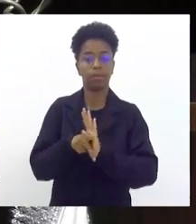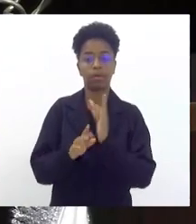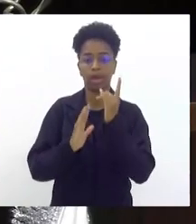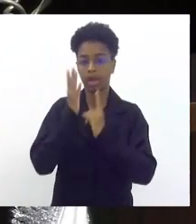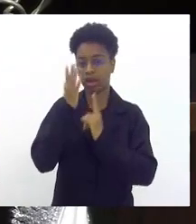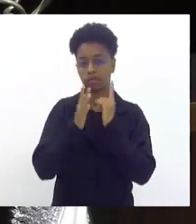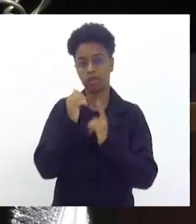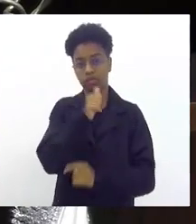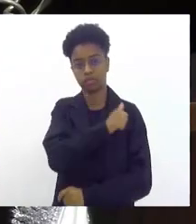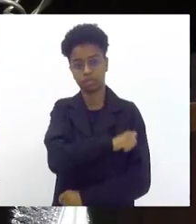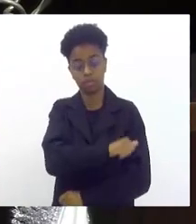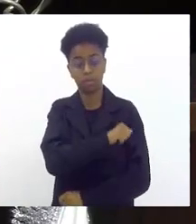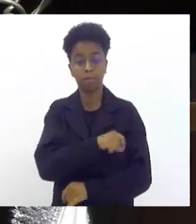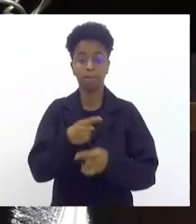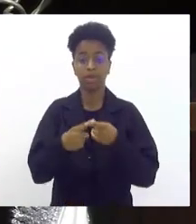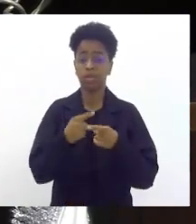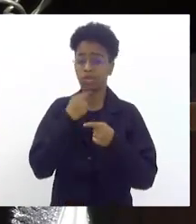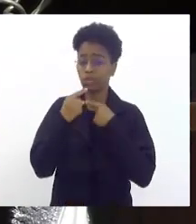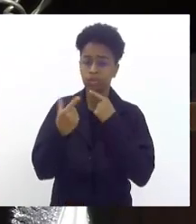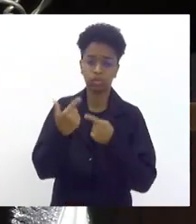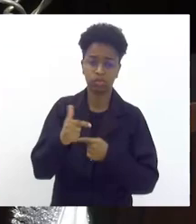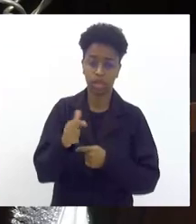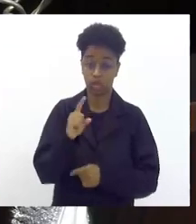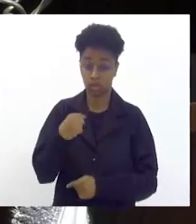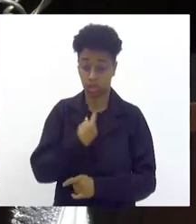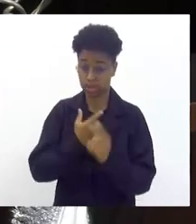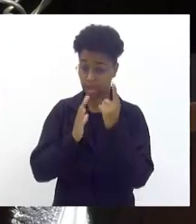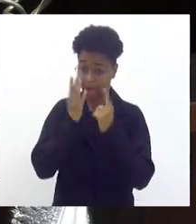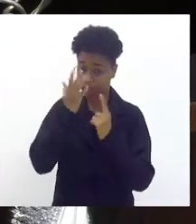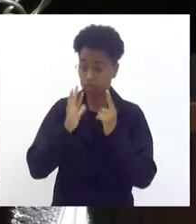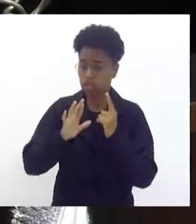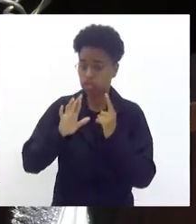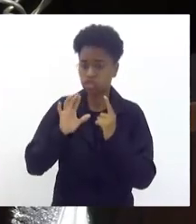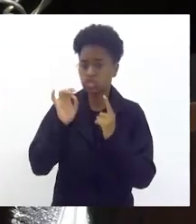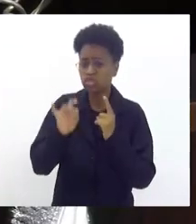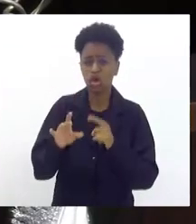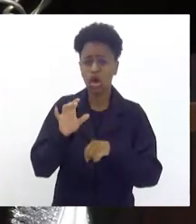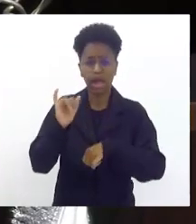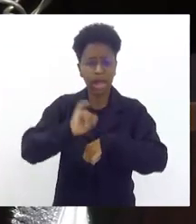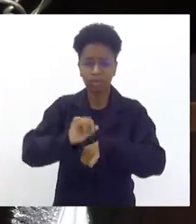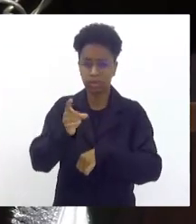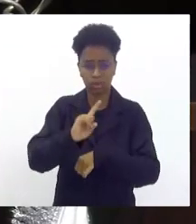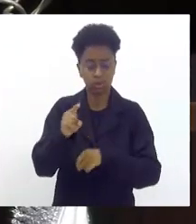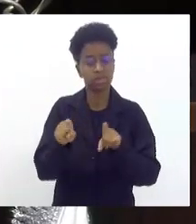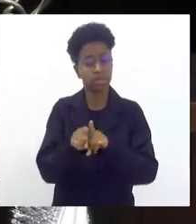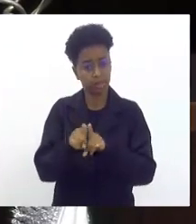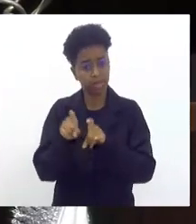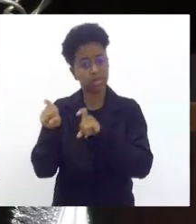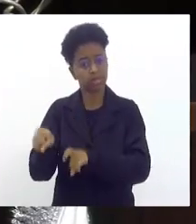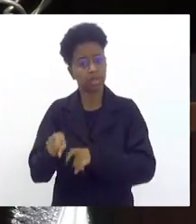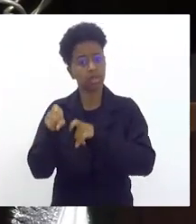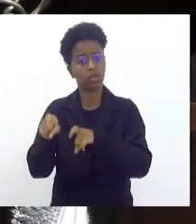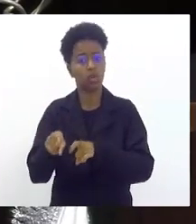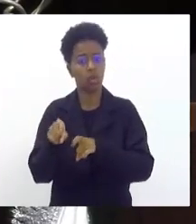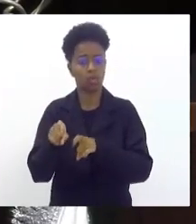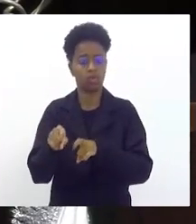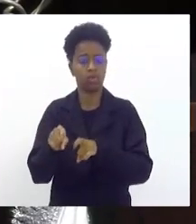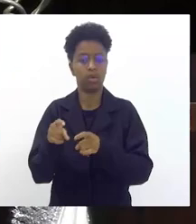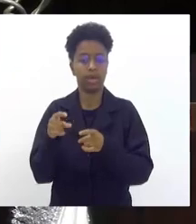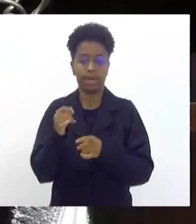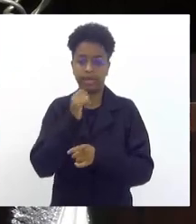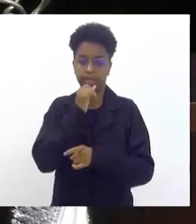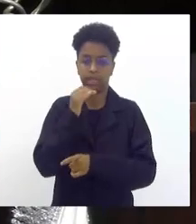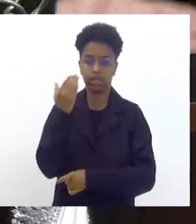porque sem dúvida é o nosso carnaval não somente o carnaval da capital mas também o carnaval do interior do estado a gente está falando de